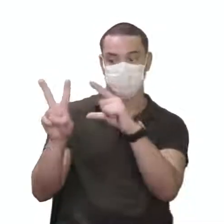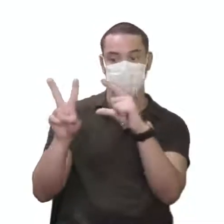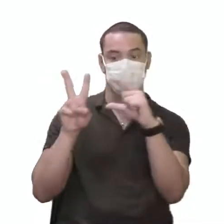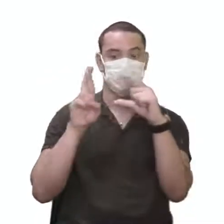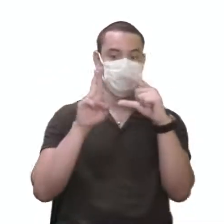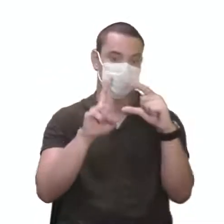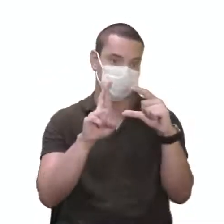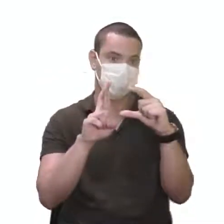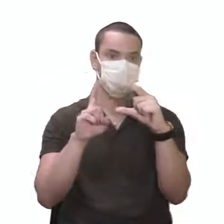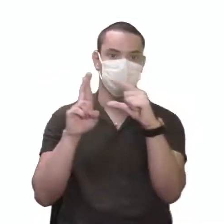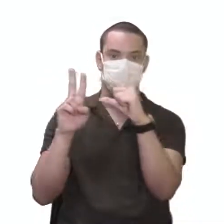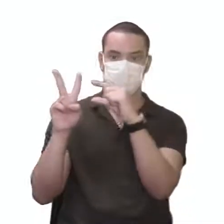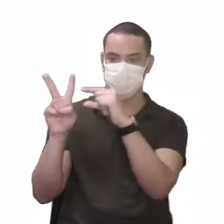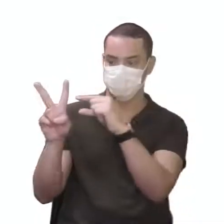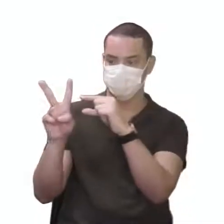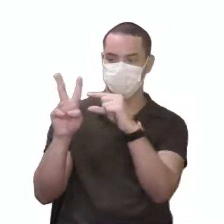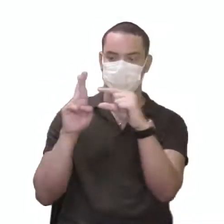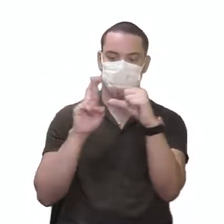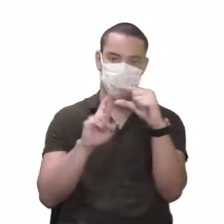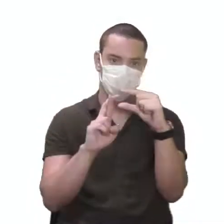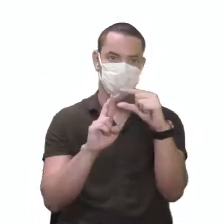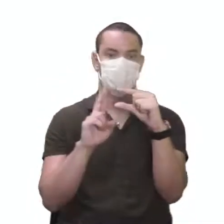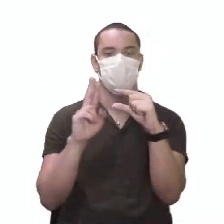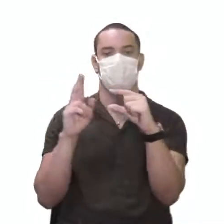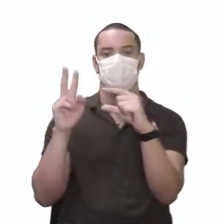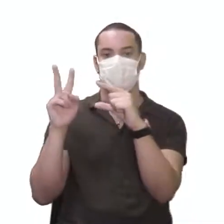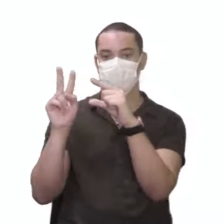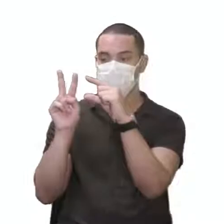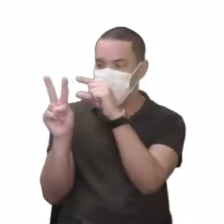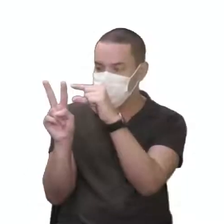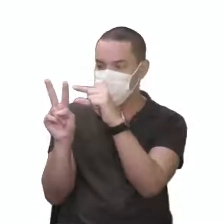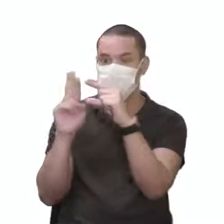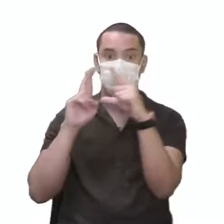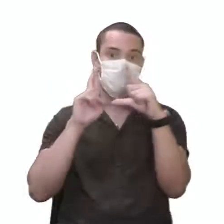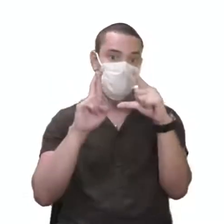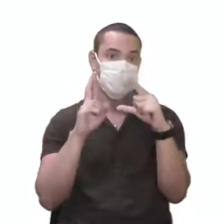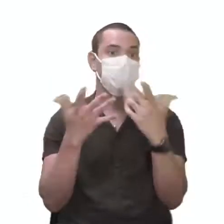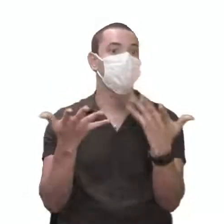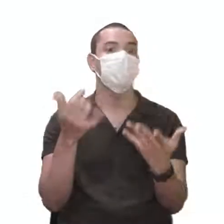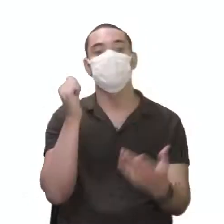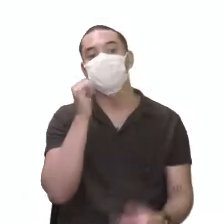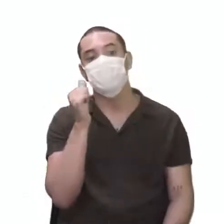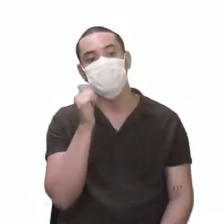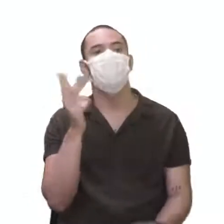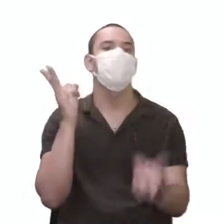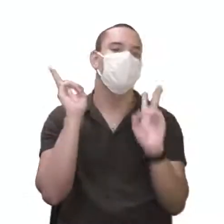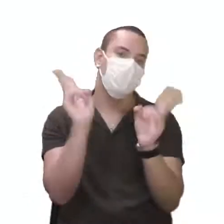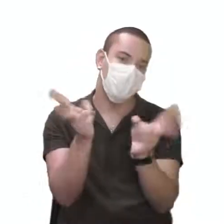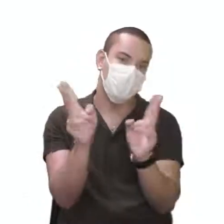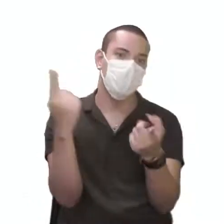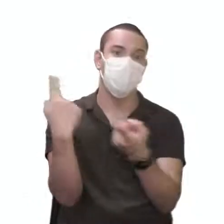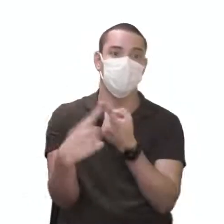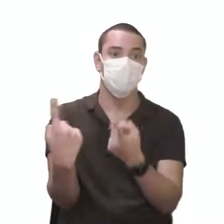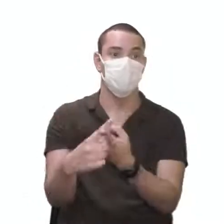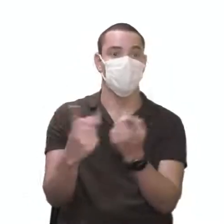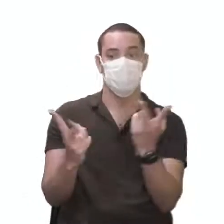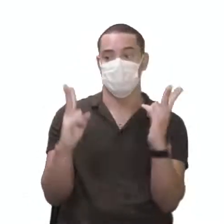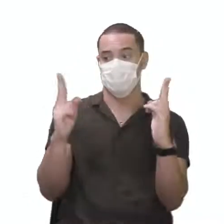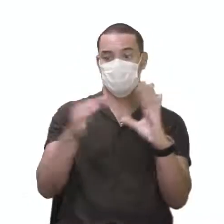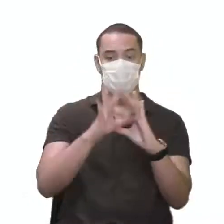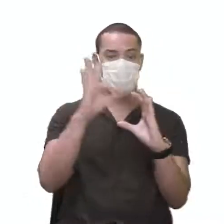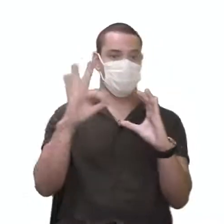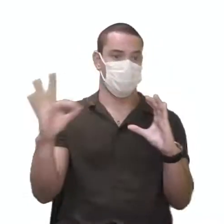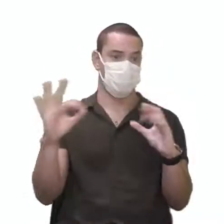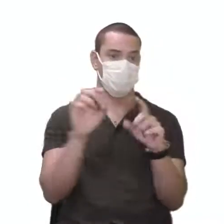Rzão, Vzão, Rzinho, Vzinho, Rzão, Vzinho, Rzinho. E para a fêmea? A mesma coisa, porque eles estão produzindo os mesmos tipos de